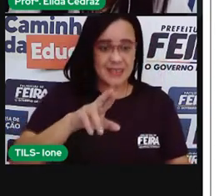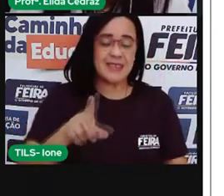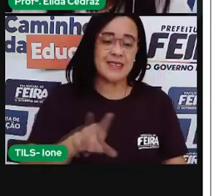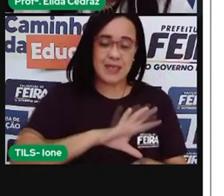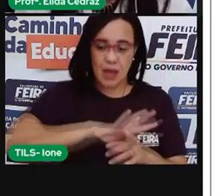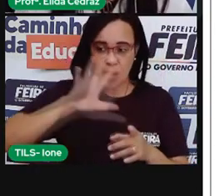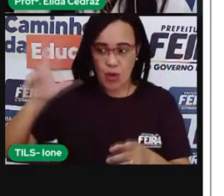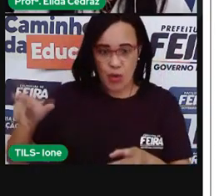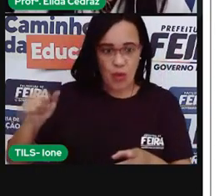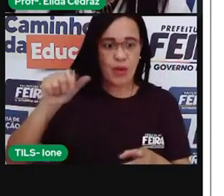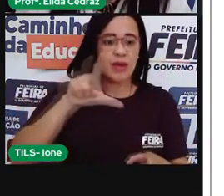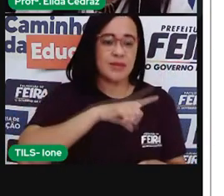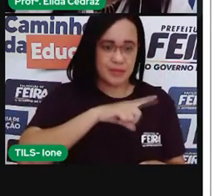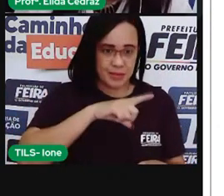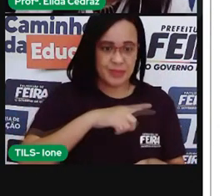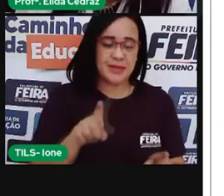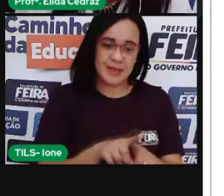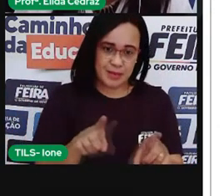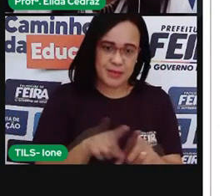-oeste.